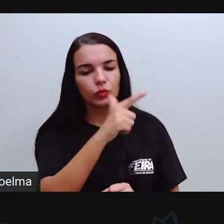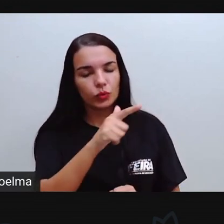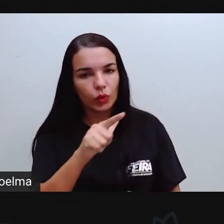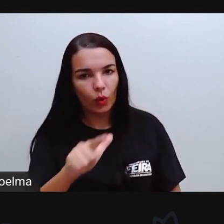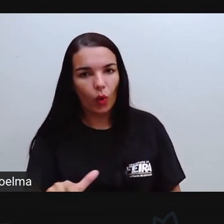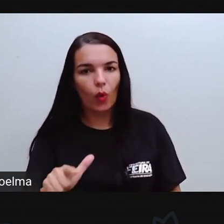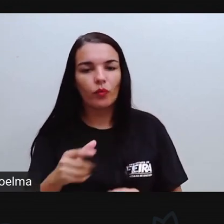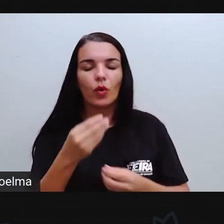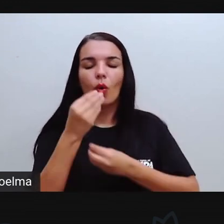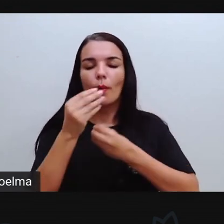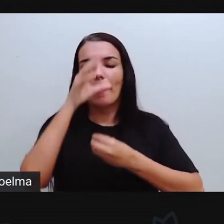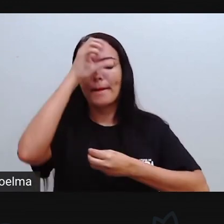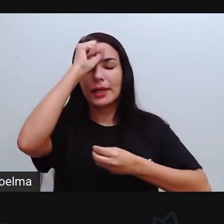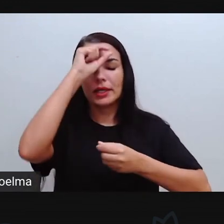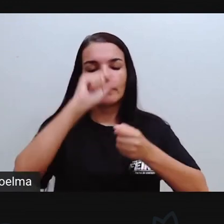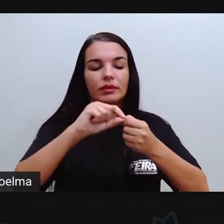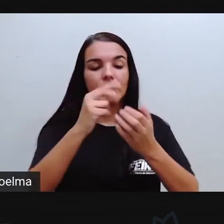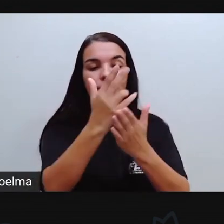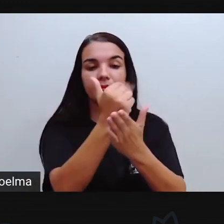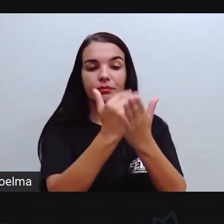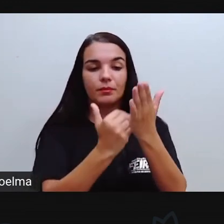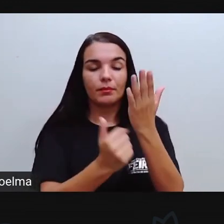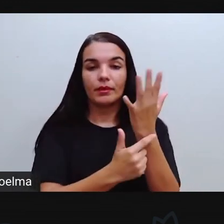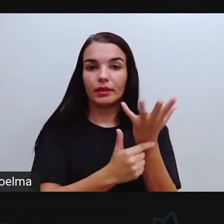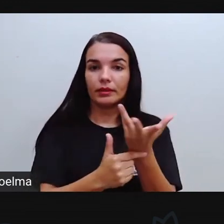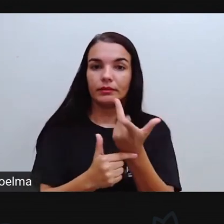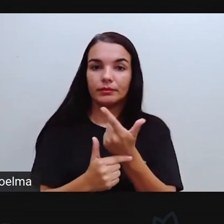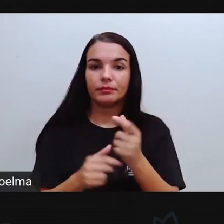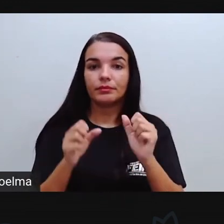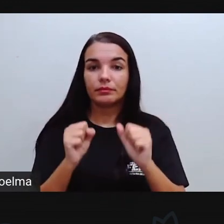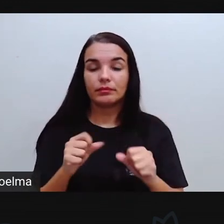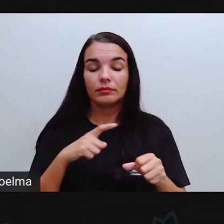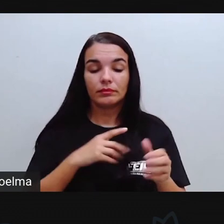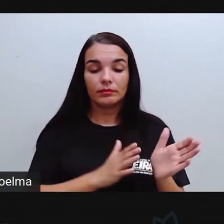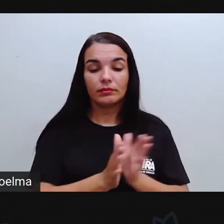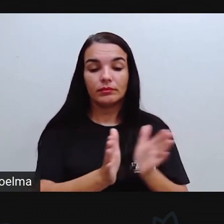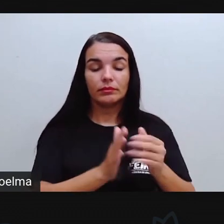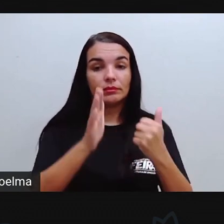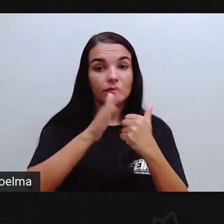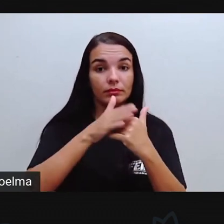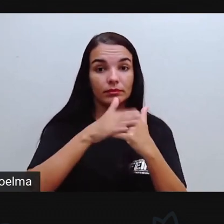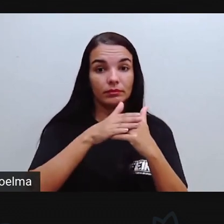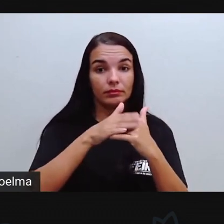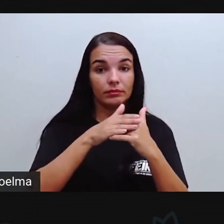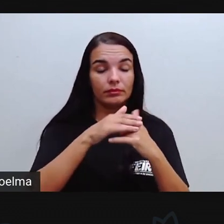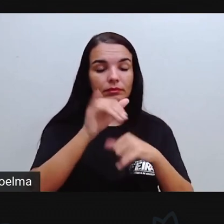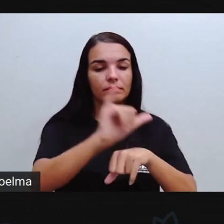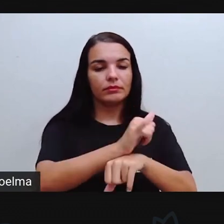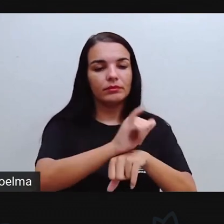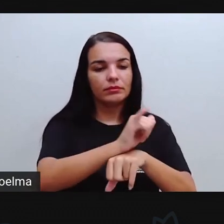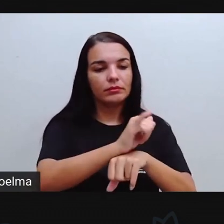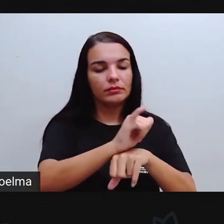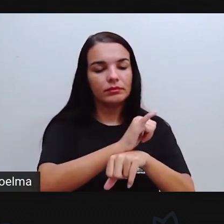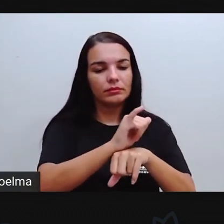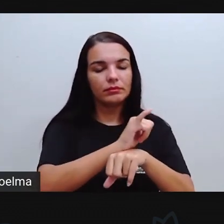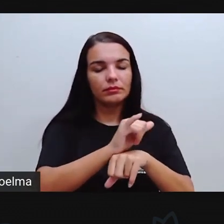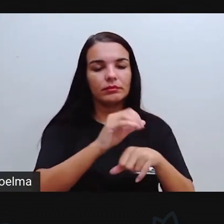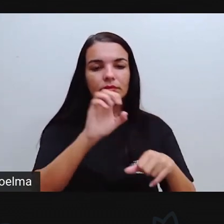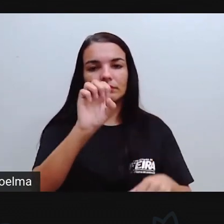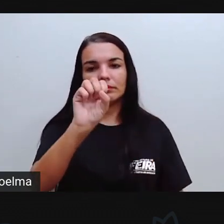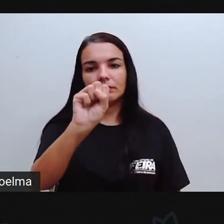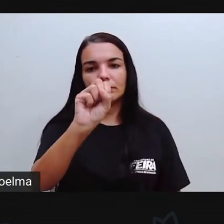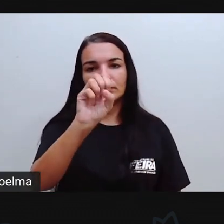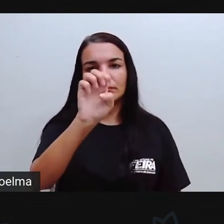Vocês podem fazer isso. Basta vocês acessarem lá o nosso canal da Seduc Feira de Santana